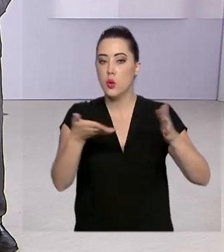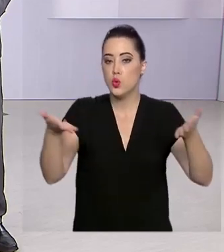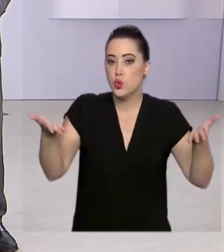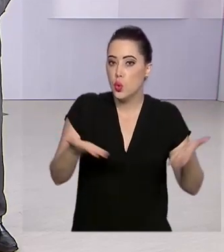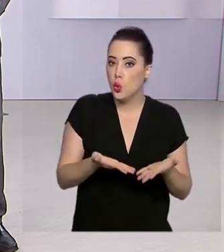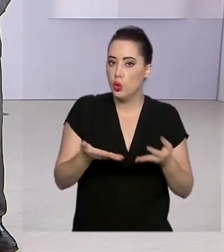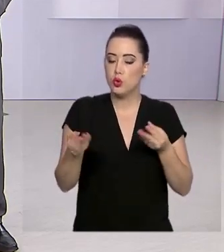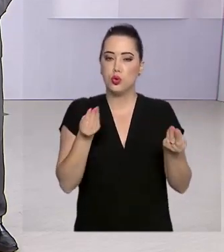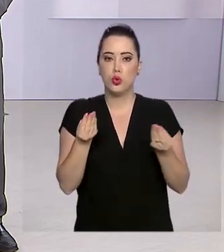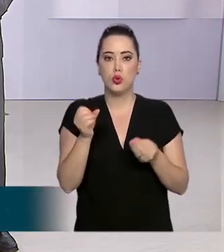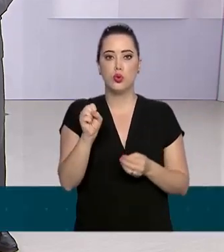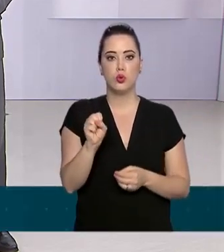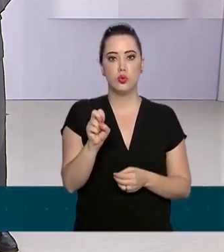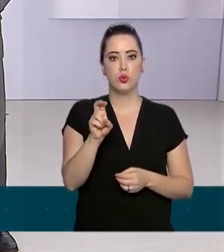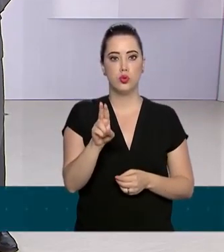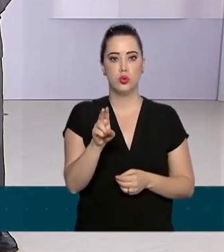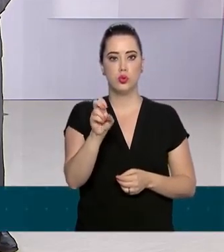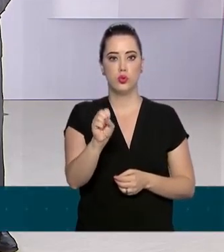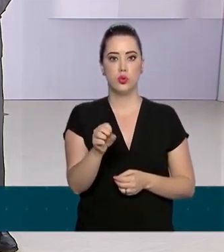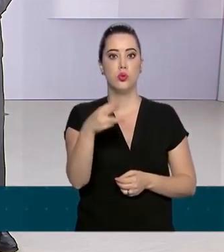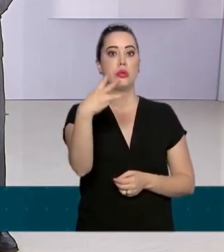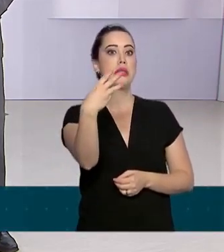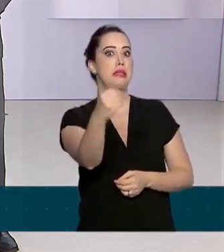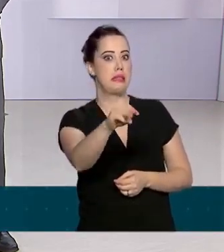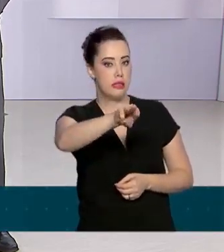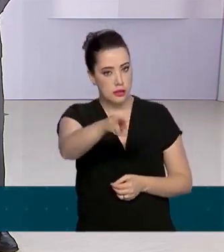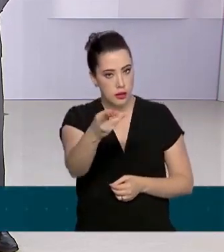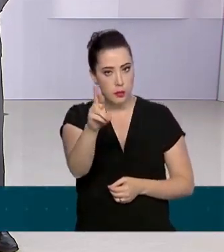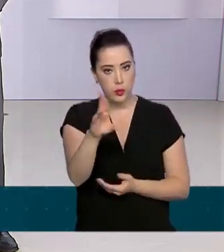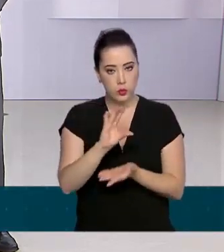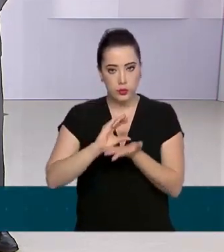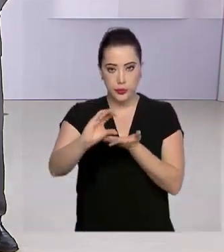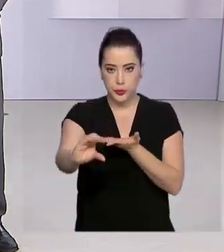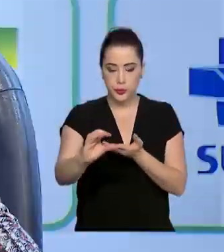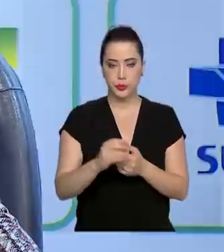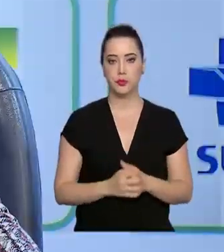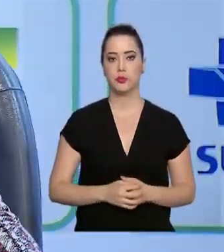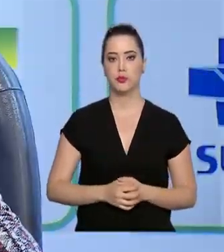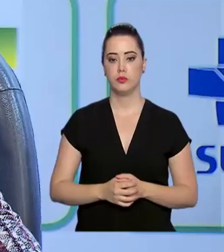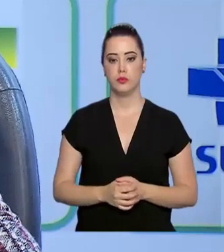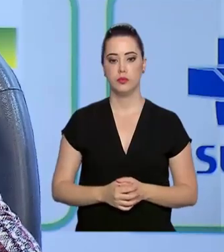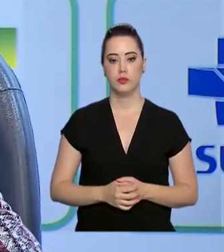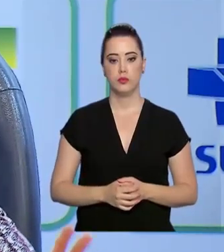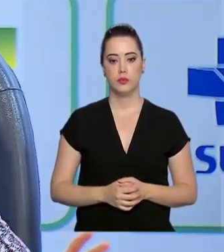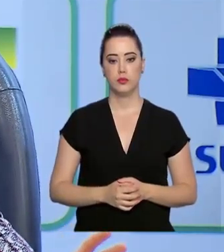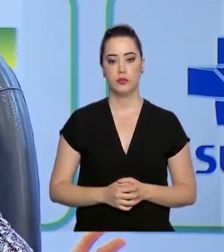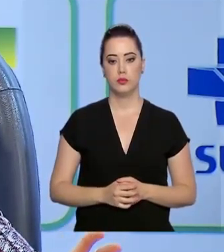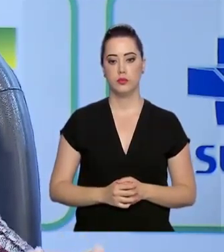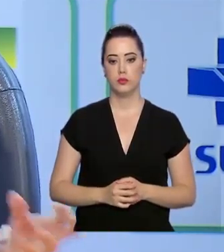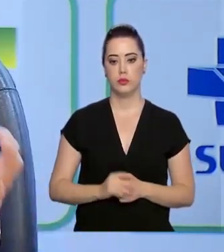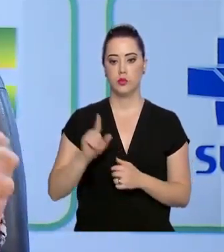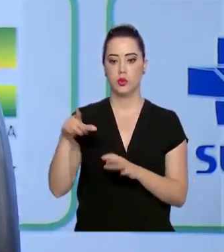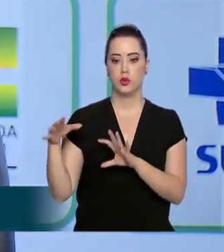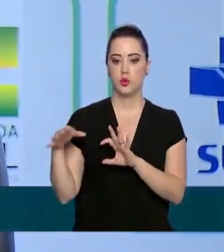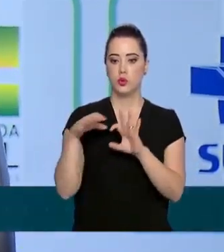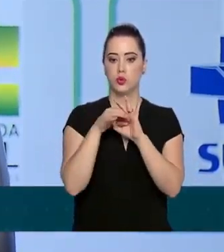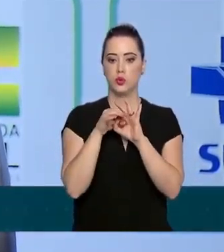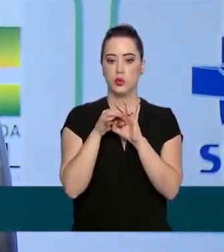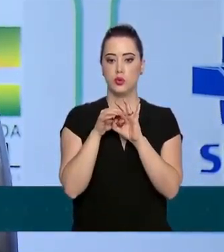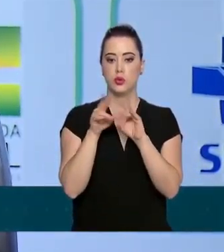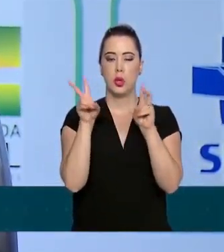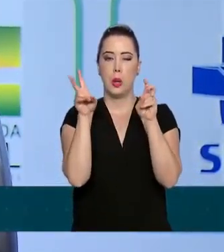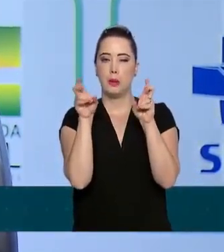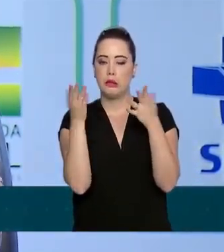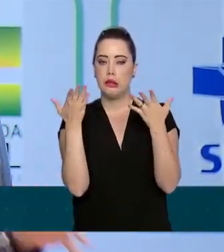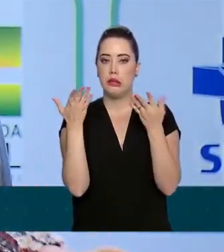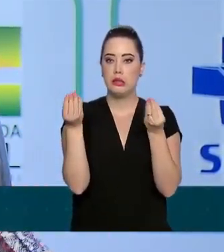do SUS. Vão ser investidos 30 milhões de reais. Essa parceria tem um aspecto